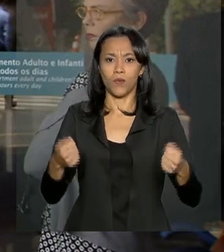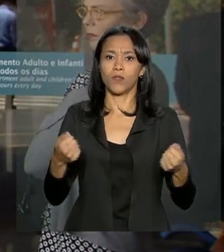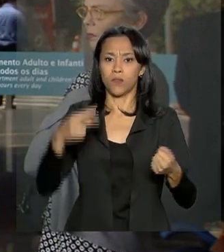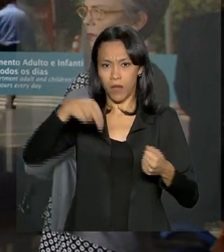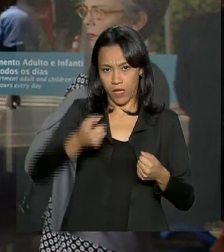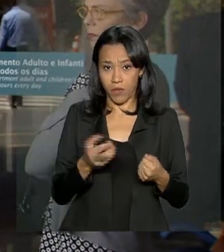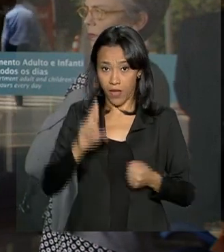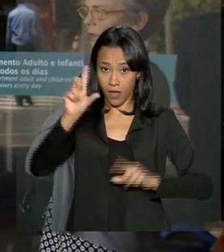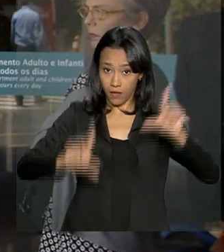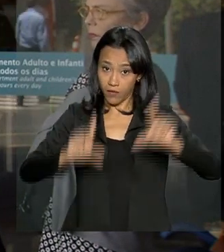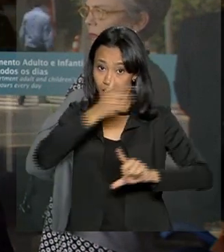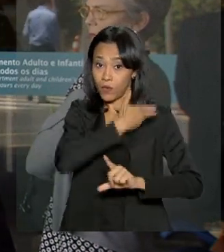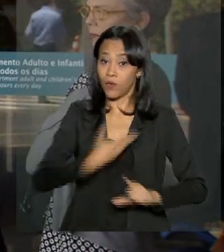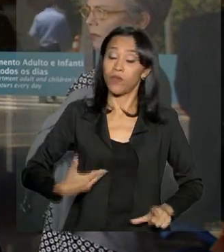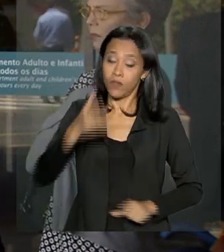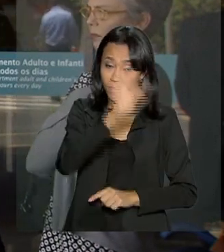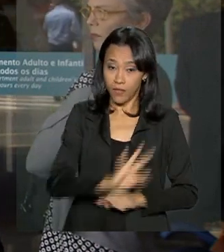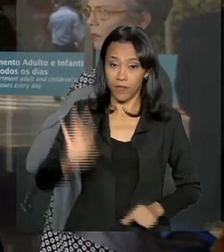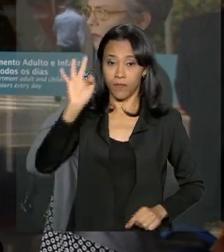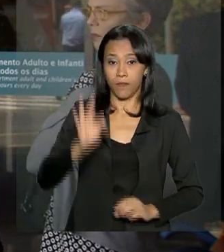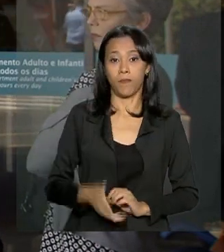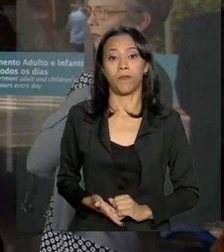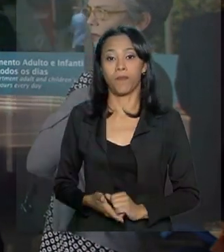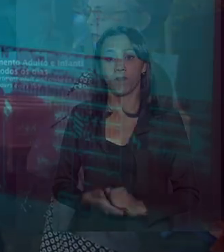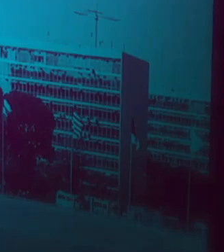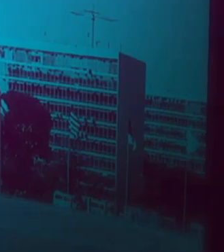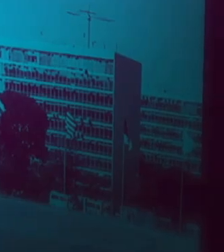pela NBR, a TV do Governo Federal.